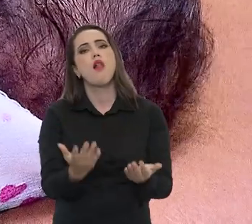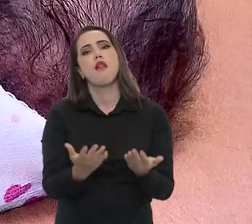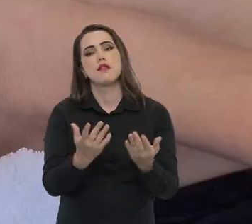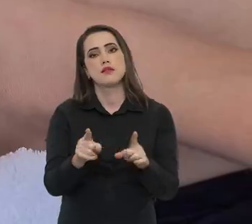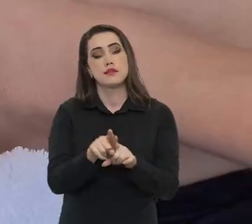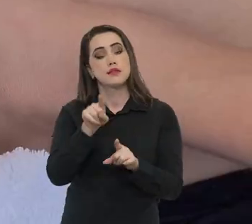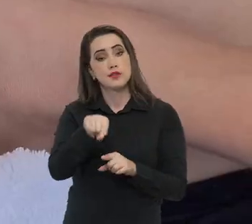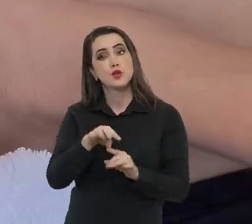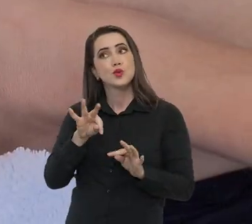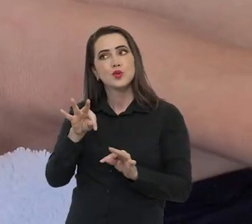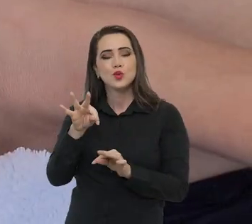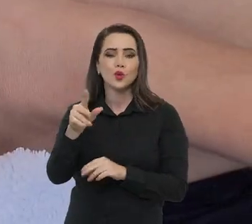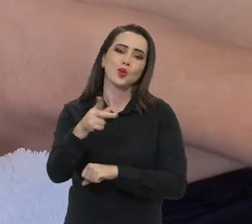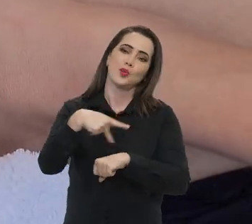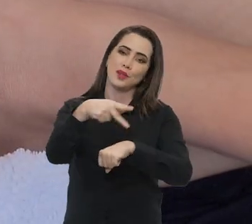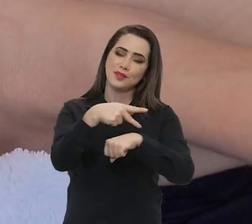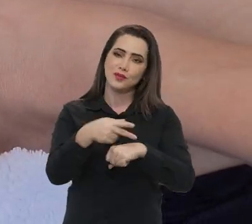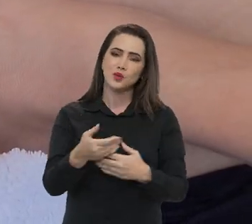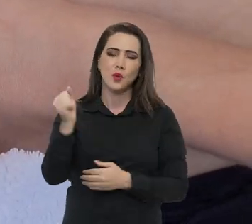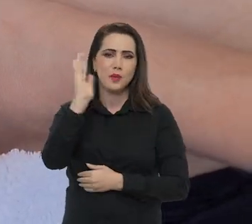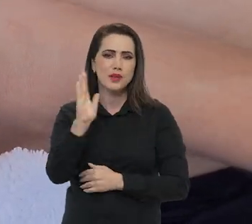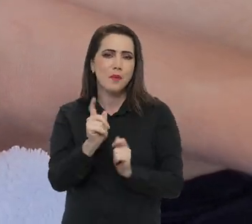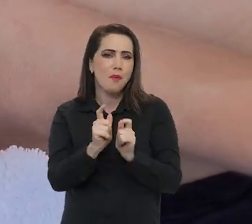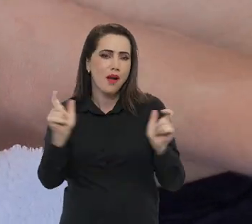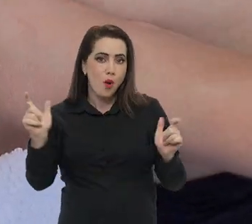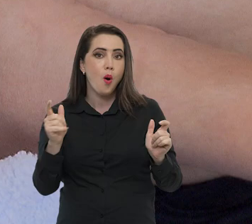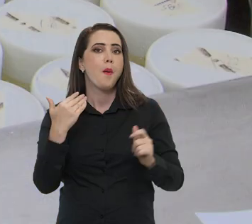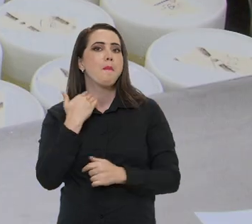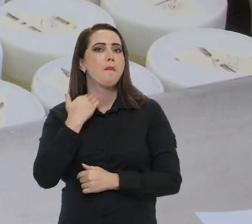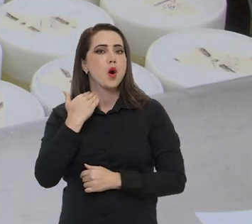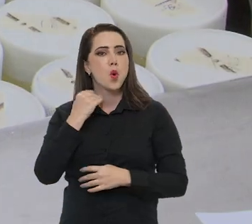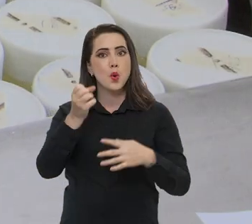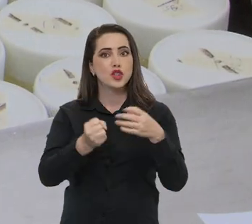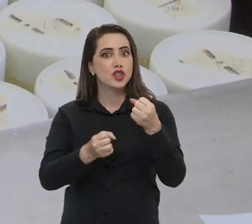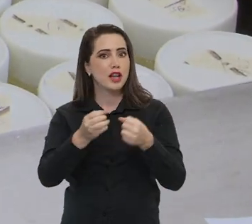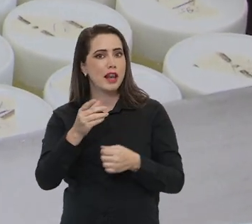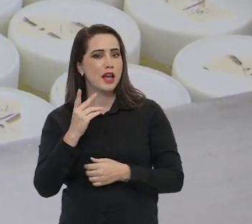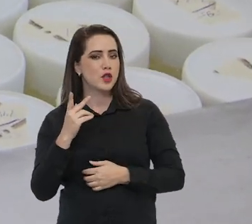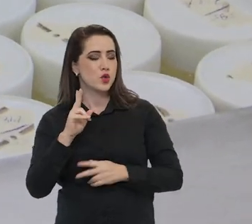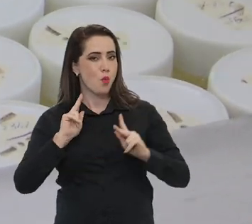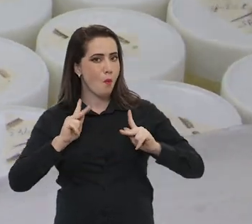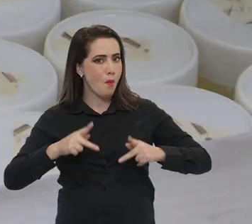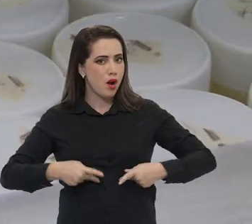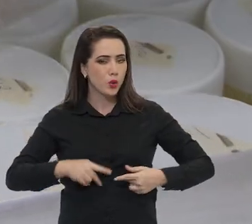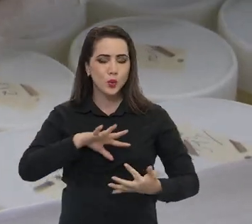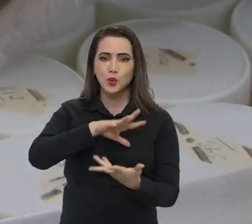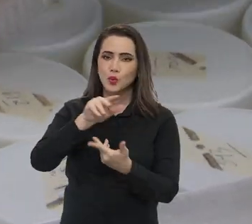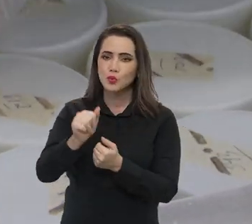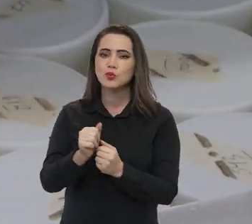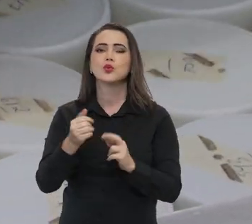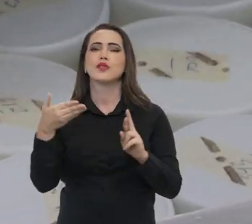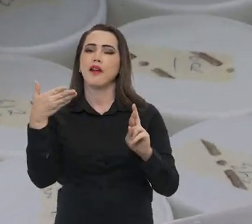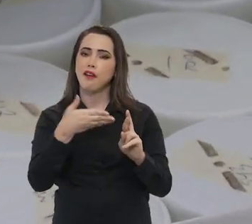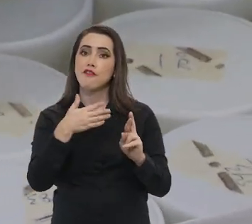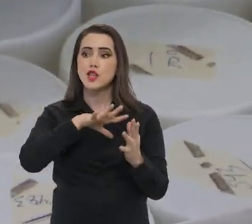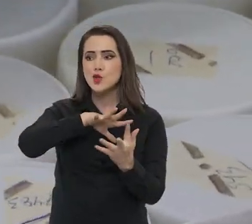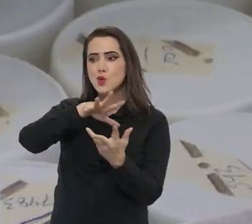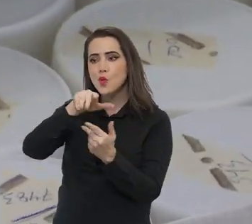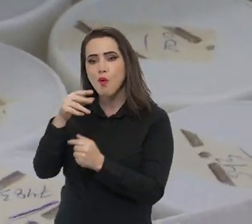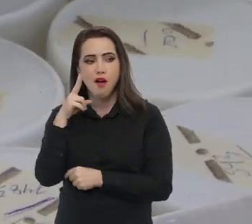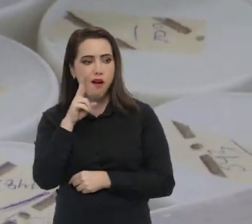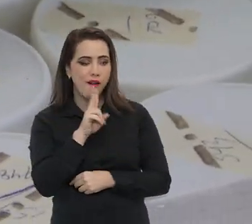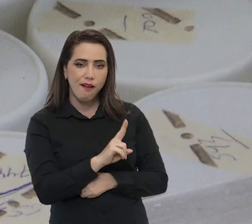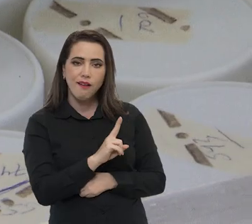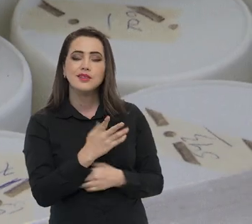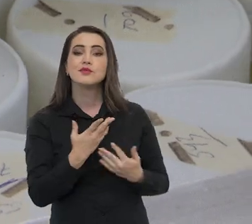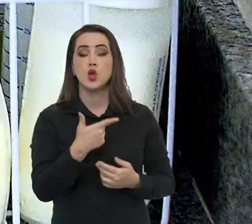ou de baixo peso em todo o país. O Brasil tem a maior rede de bancos de leite humano do mundo e é referência